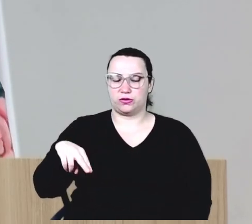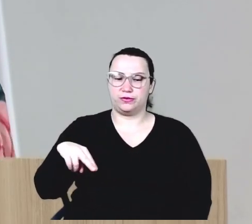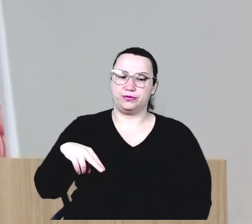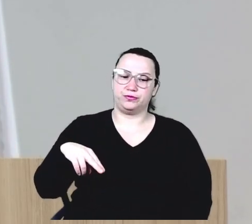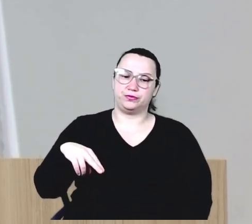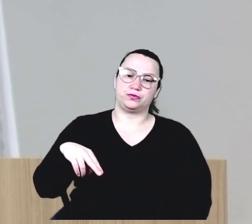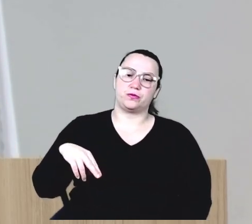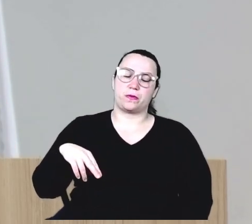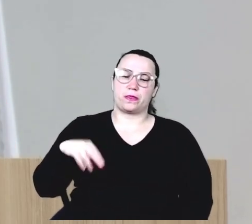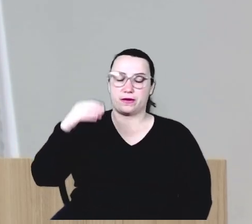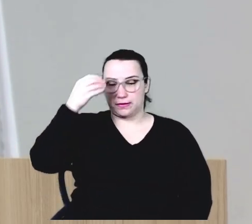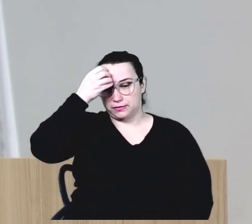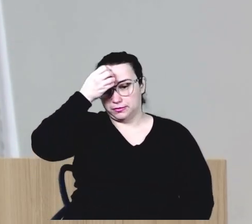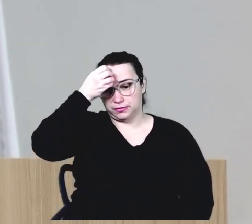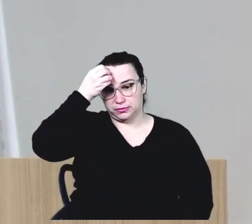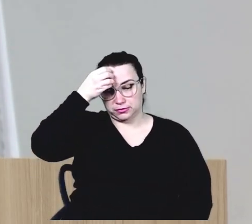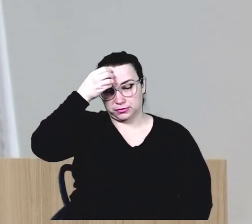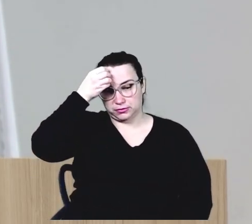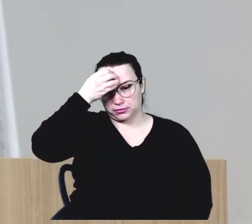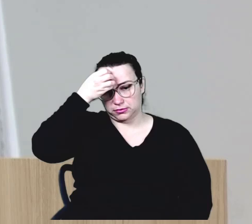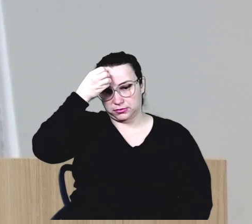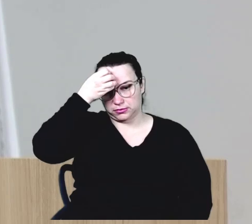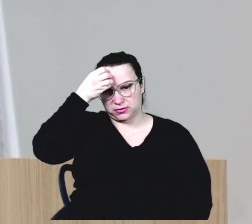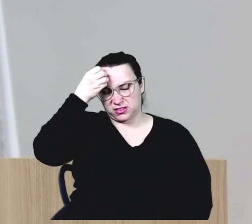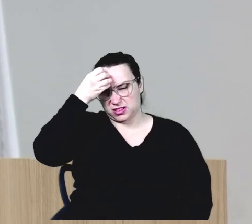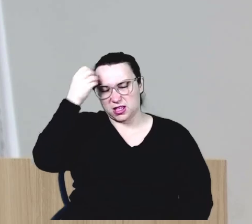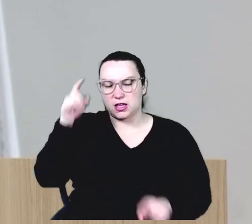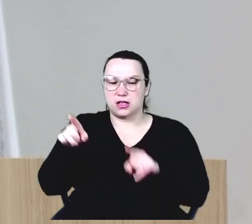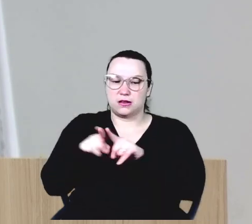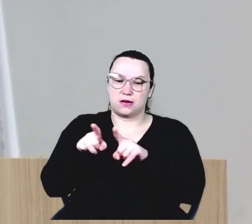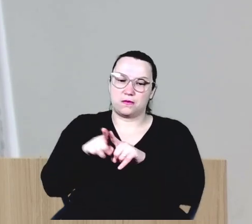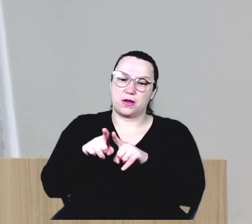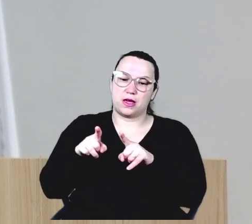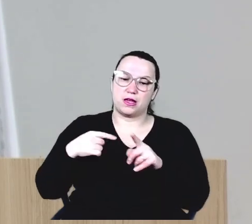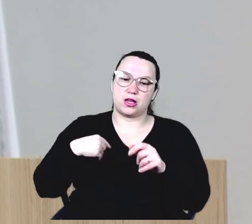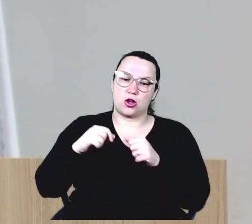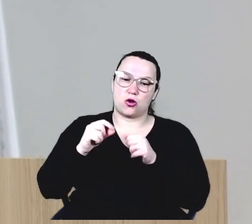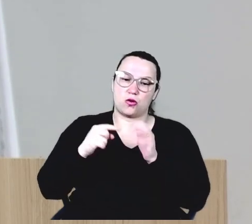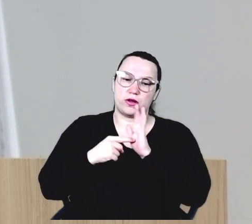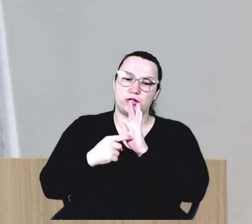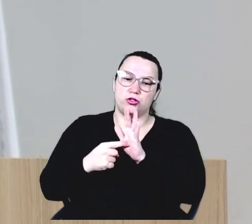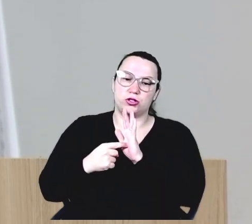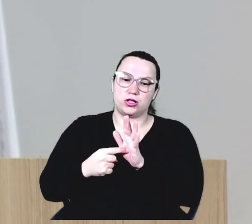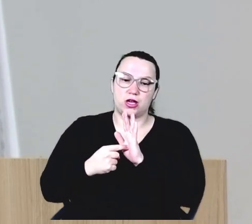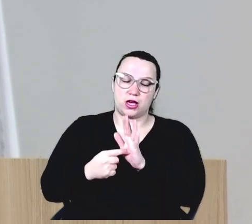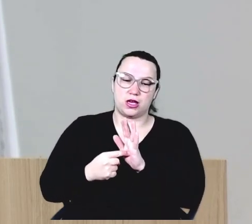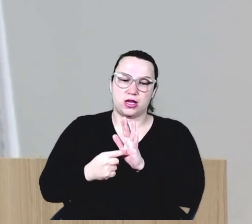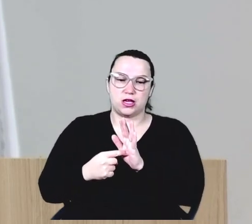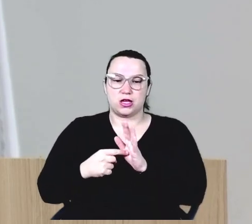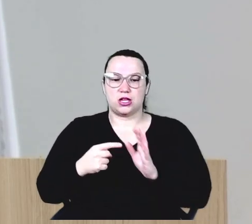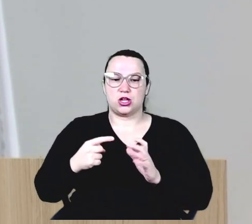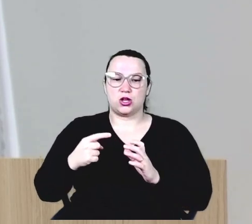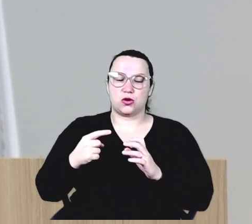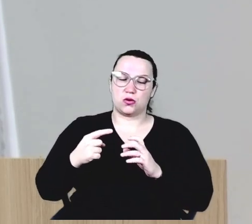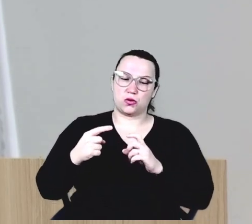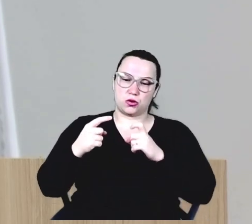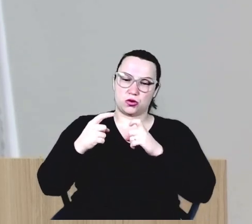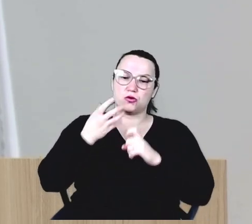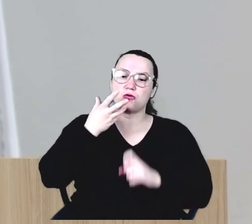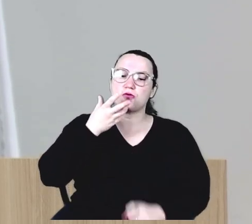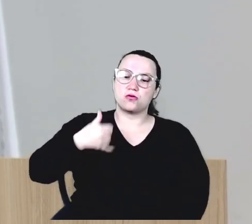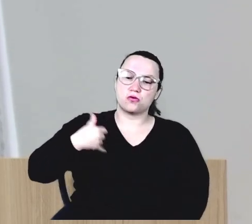Também eu indiquei sobre o agendamento dos idosos. Eu já venho batendo nessa indicação faz tempo,